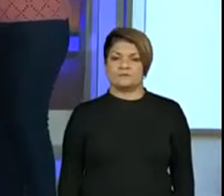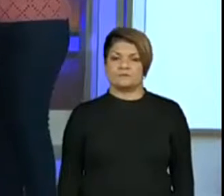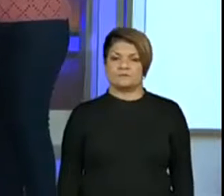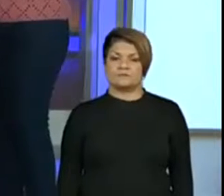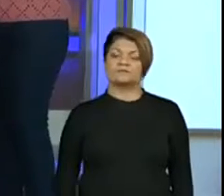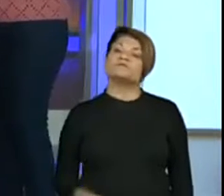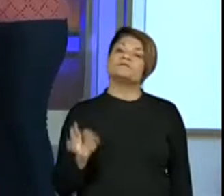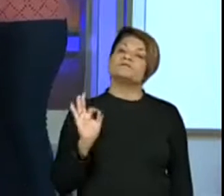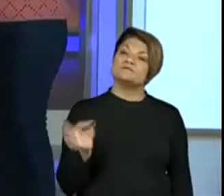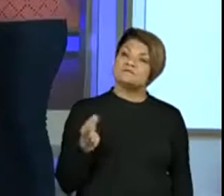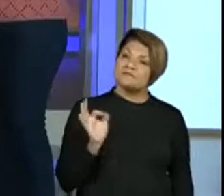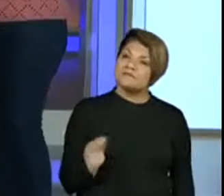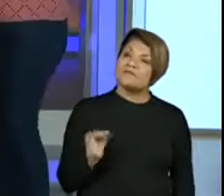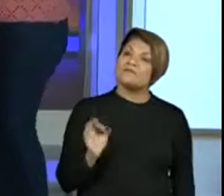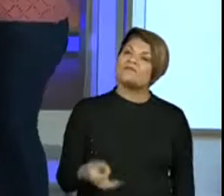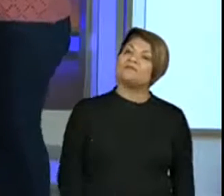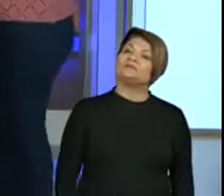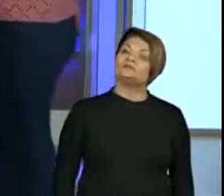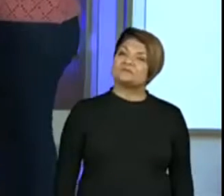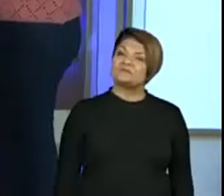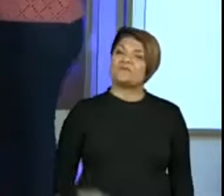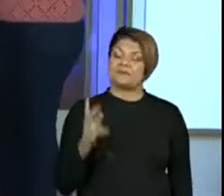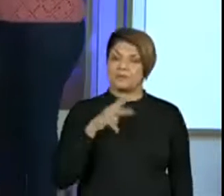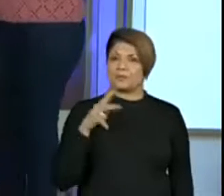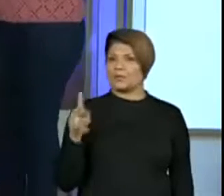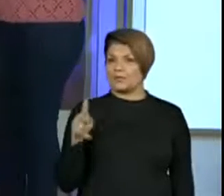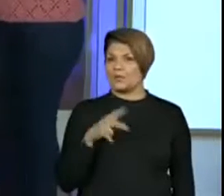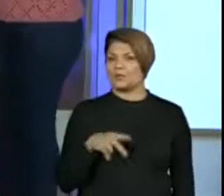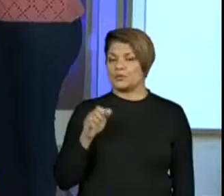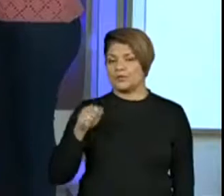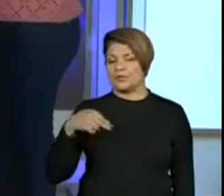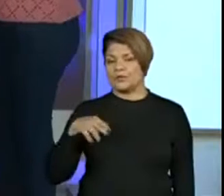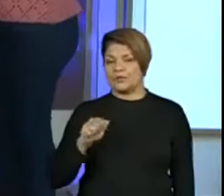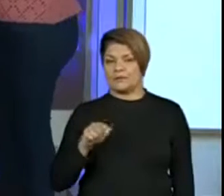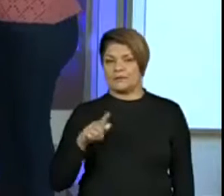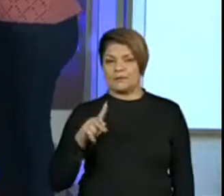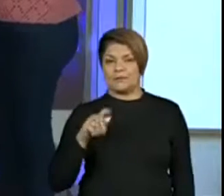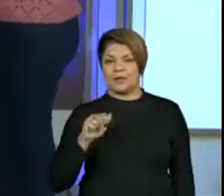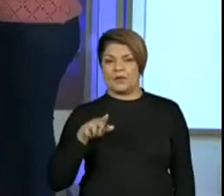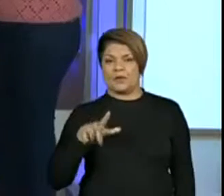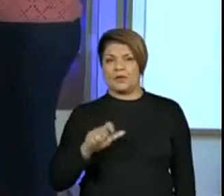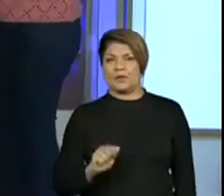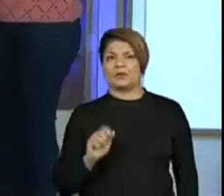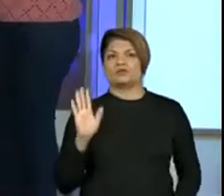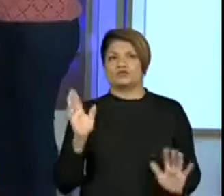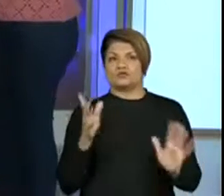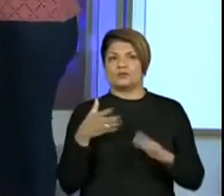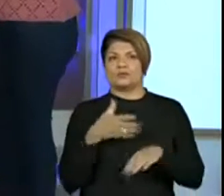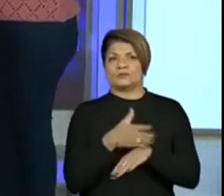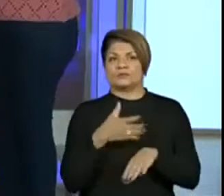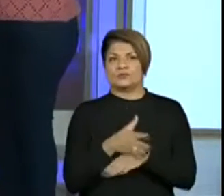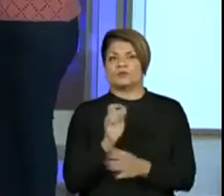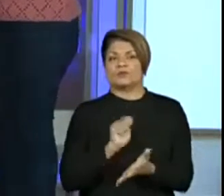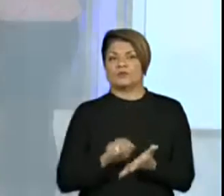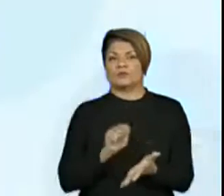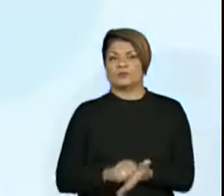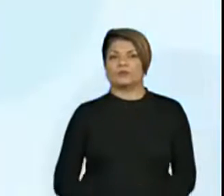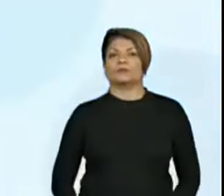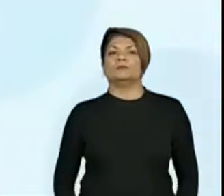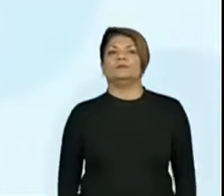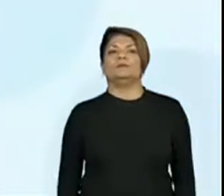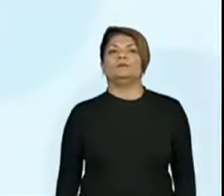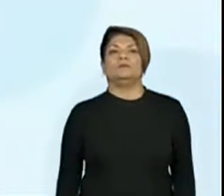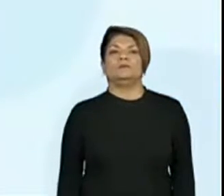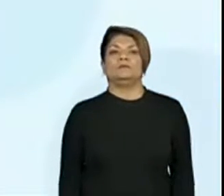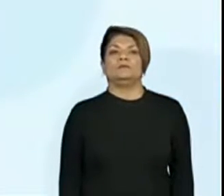Isso mesmo, olha só. A Proana Paula ali já está participando e colocando aí que foram